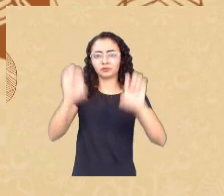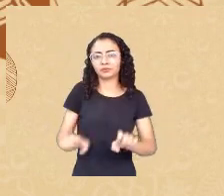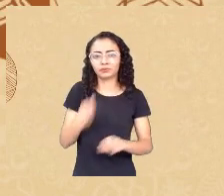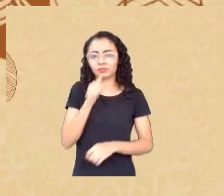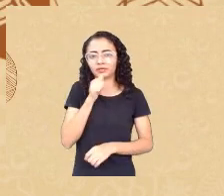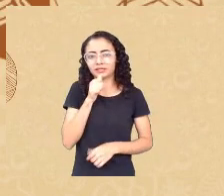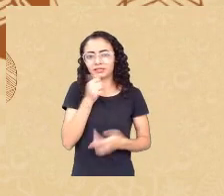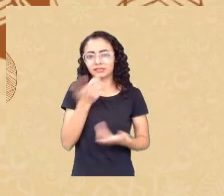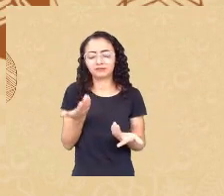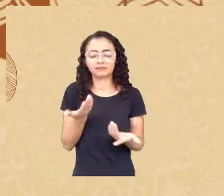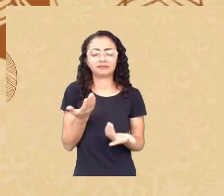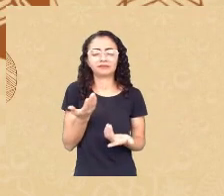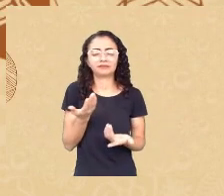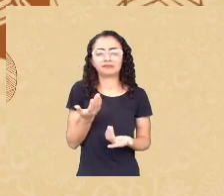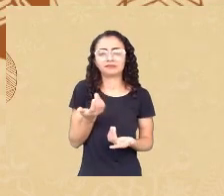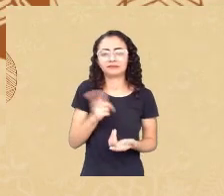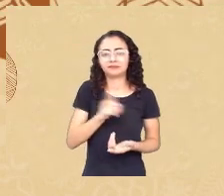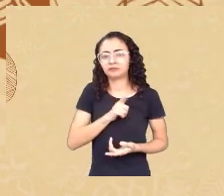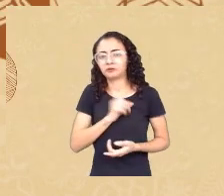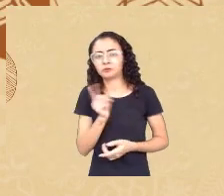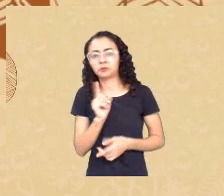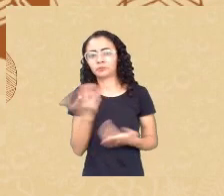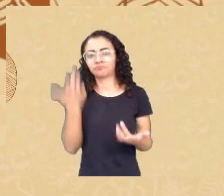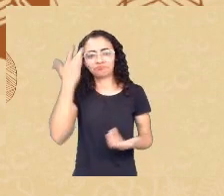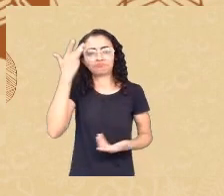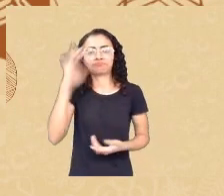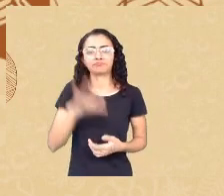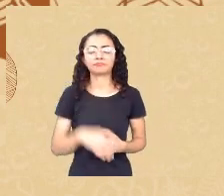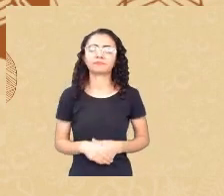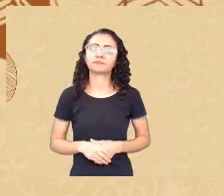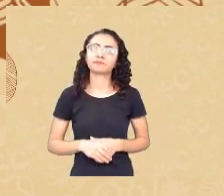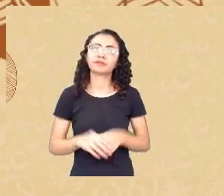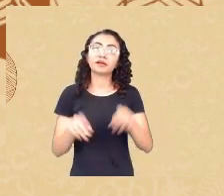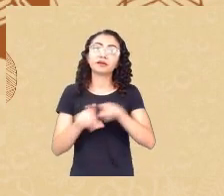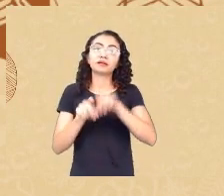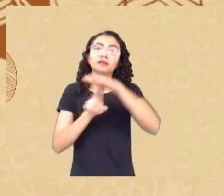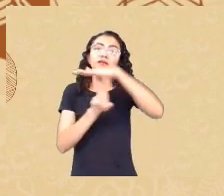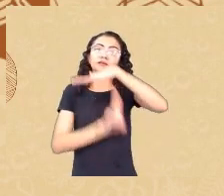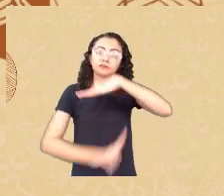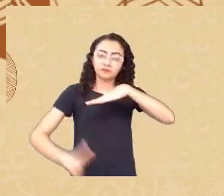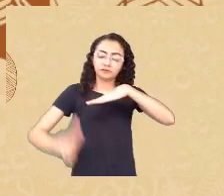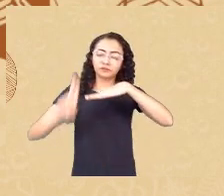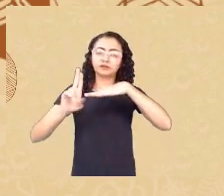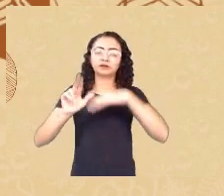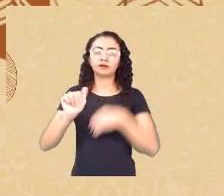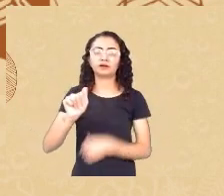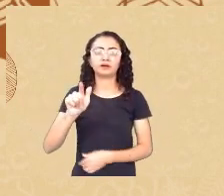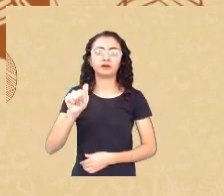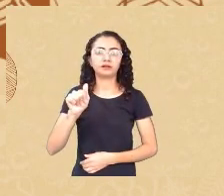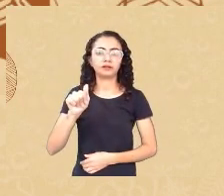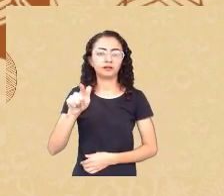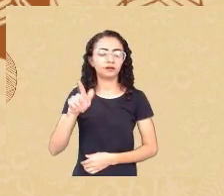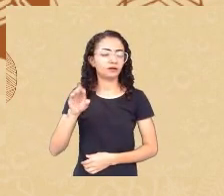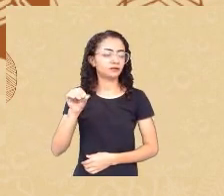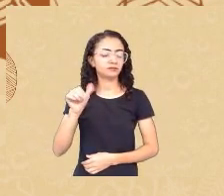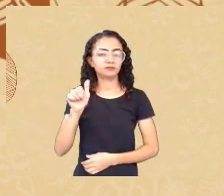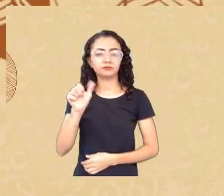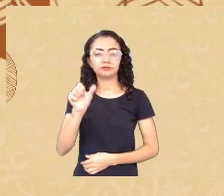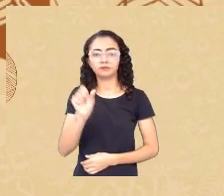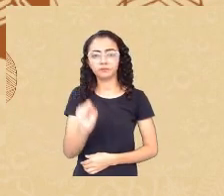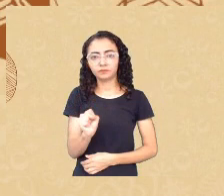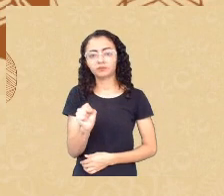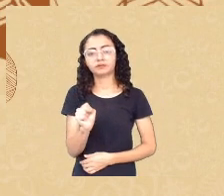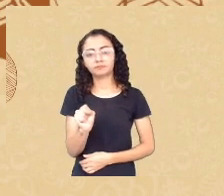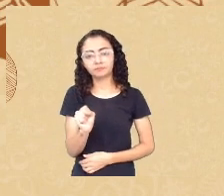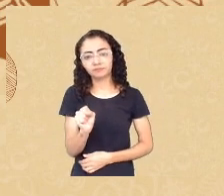ainda esteja colocado a Universidade Federal de Alagoas também é uma universidade pequeno forte ainda quando comparada com outros do Nordeste brasileiro mas é